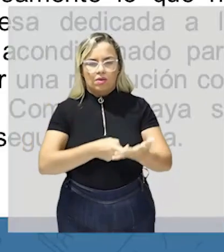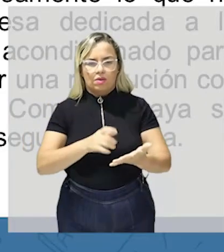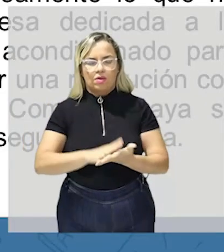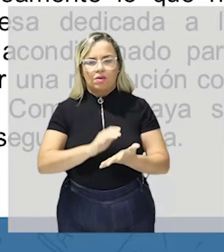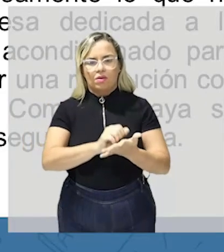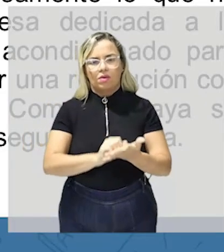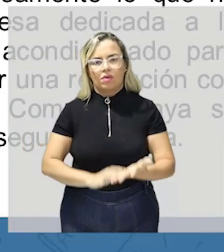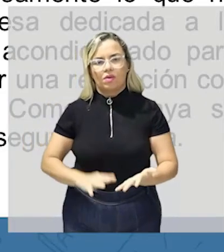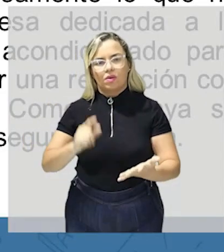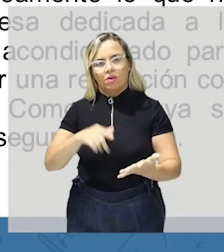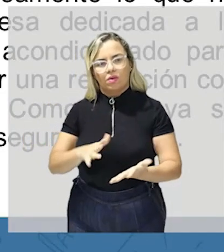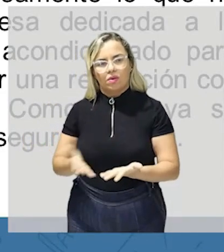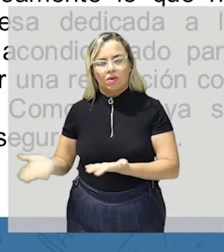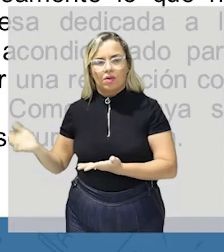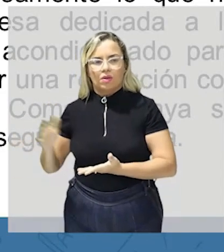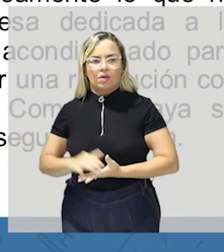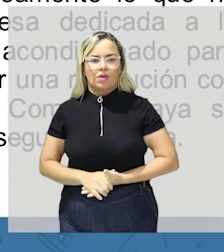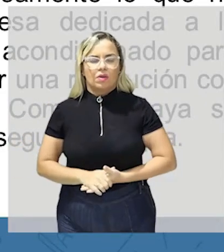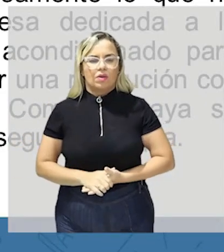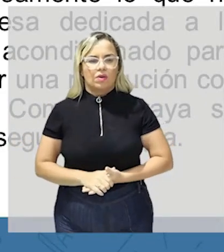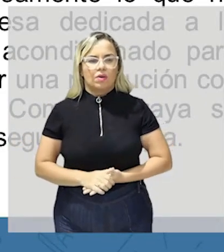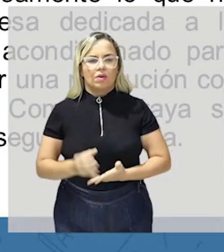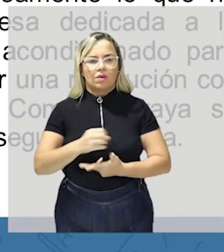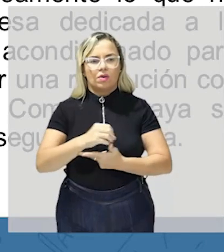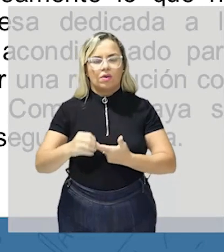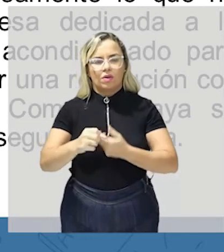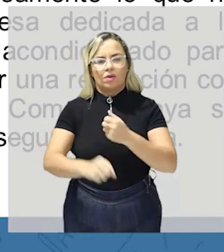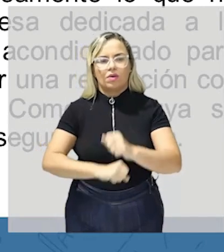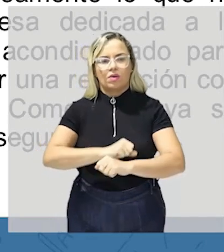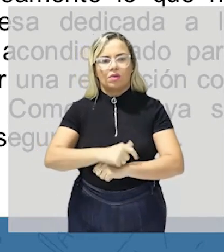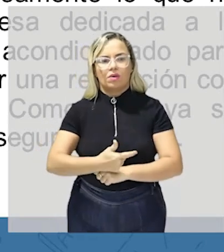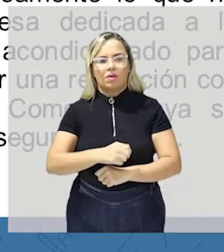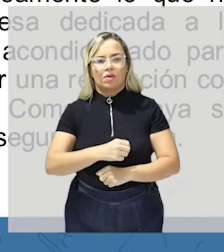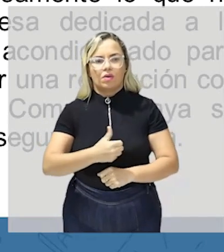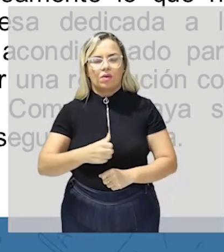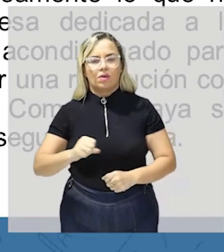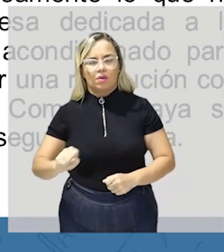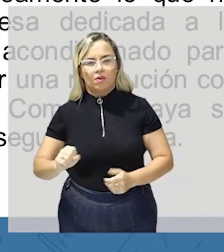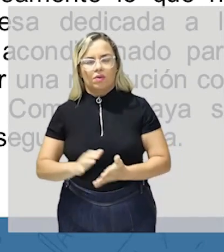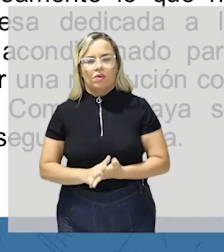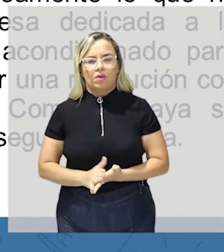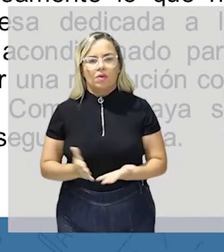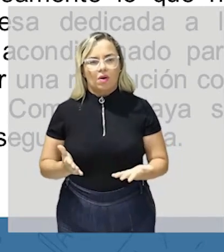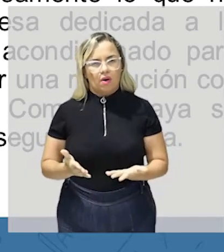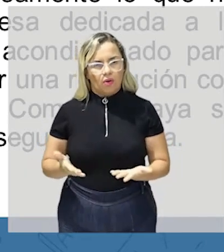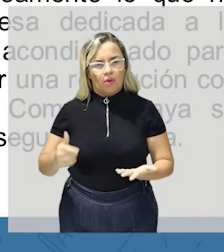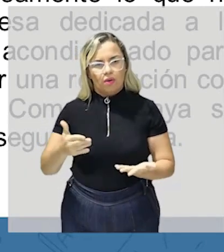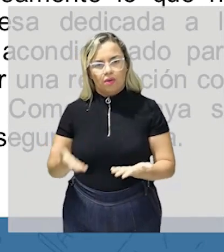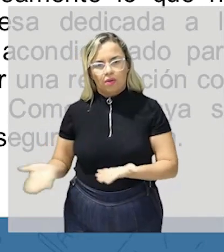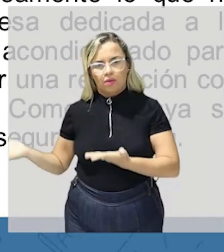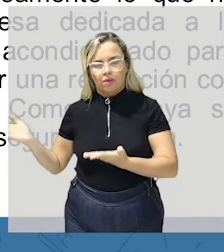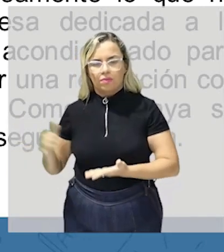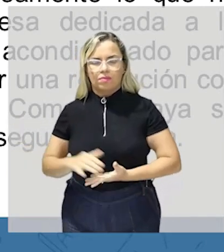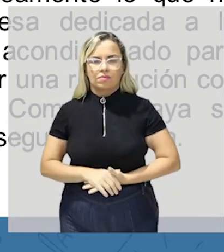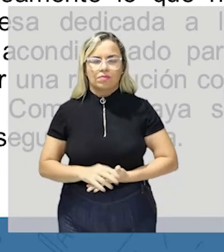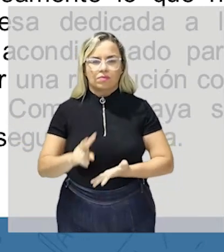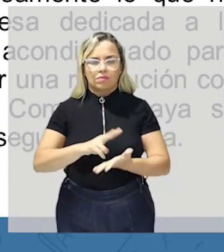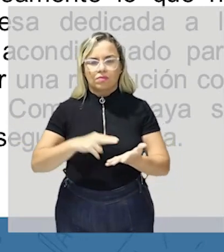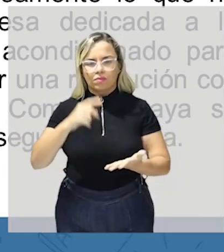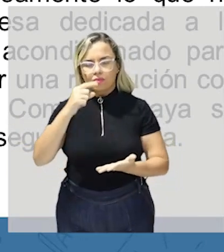atividades que a gente trouxe então tem o Enem de 2018 fresquinho de outro dia aí revolução en la arquitetura